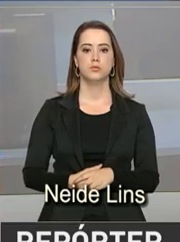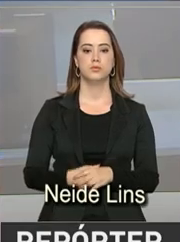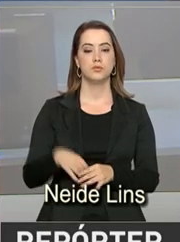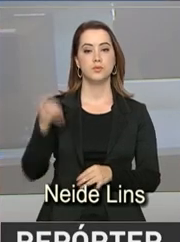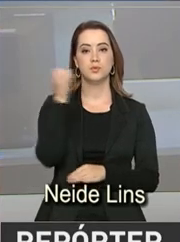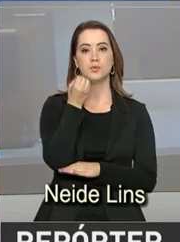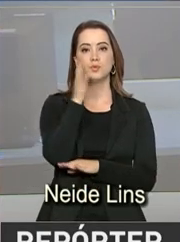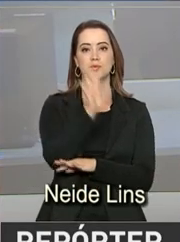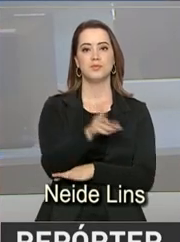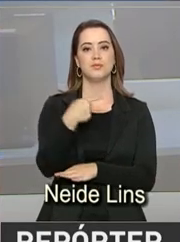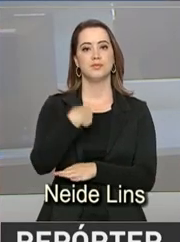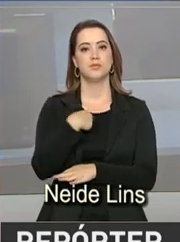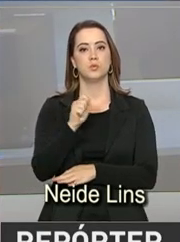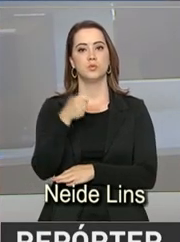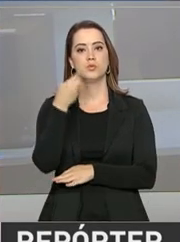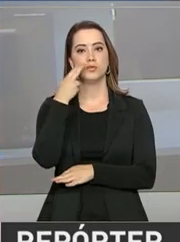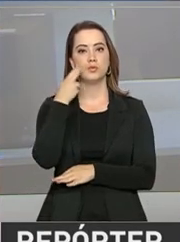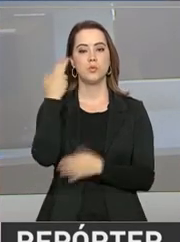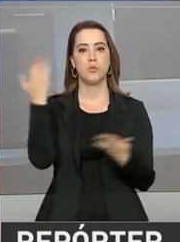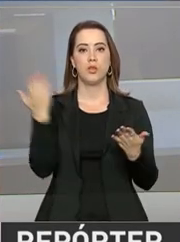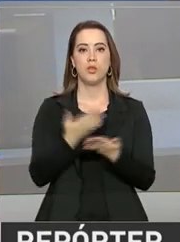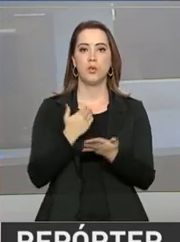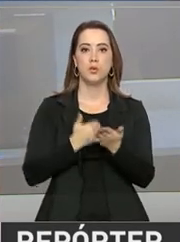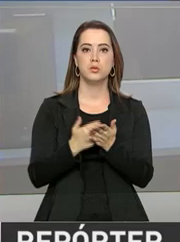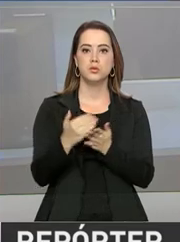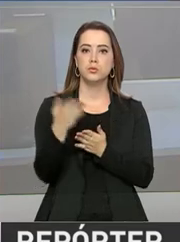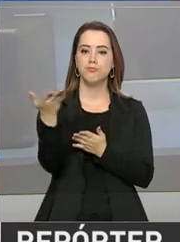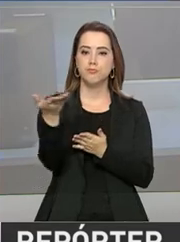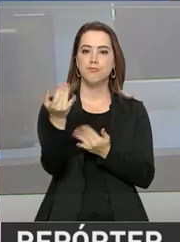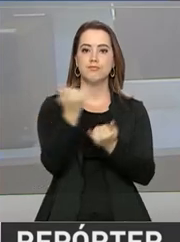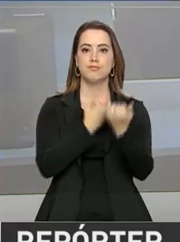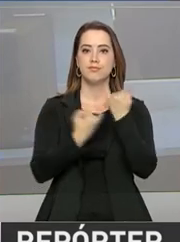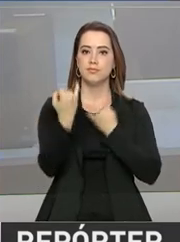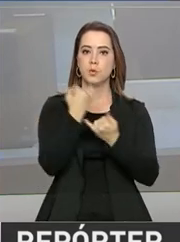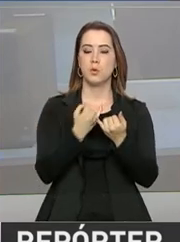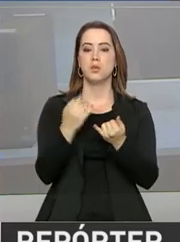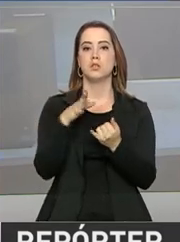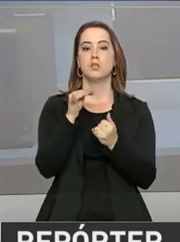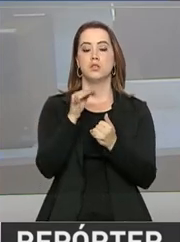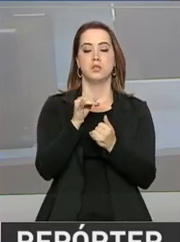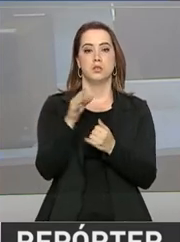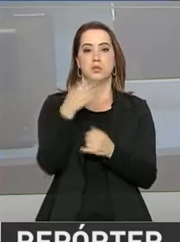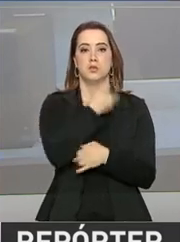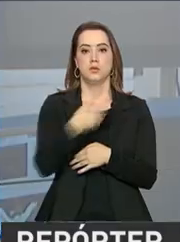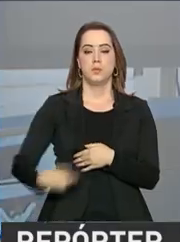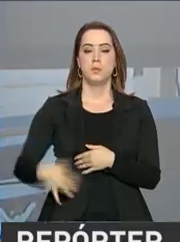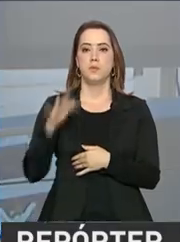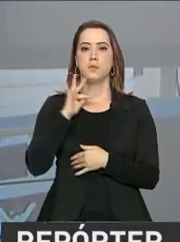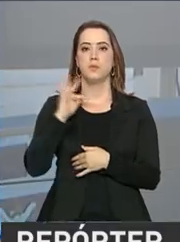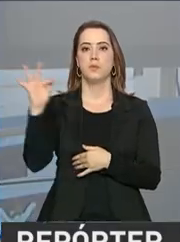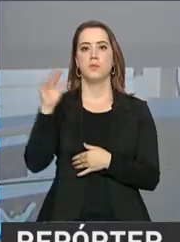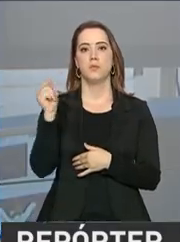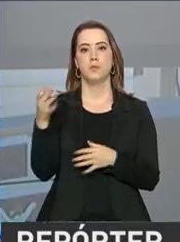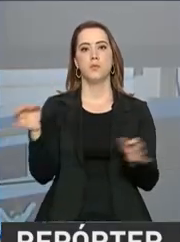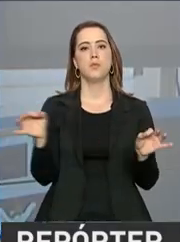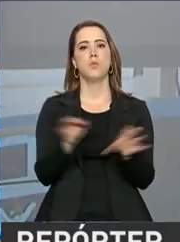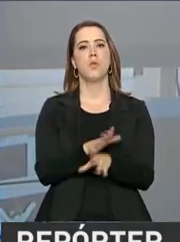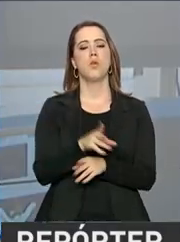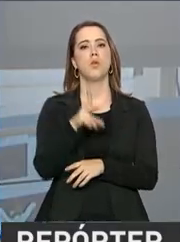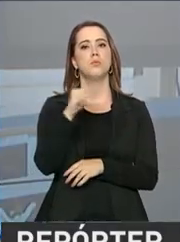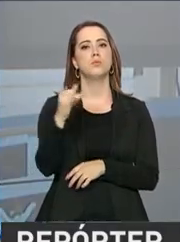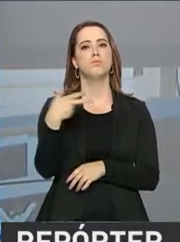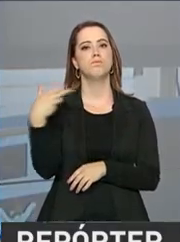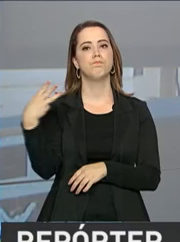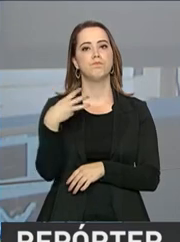Olá, boa tarde. Eu sou José Luiz Filho e a partir de agora trago para você as notícias do governo federal. Termina no dia 31